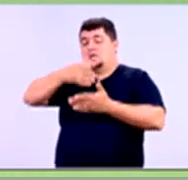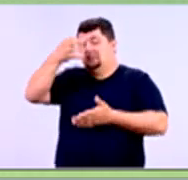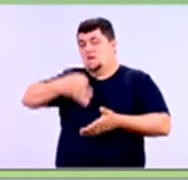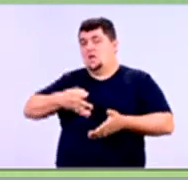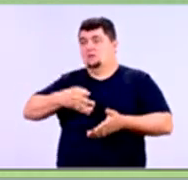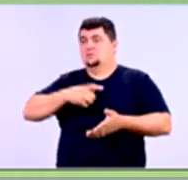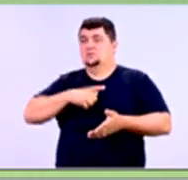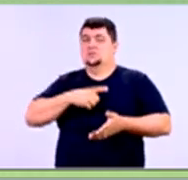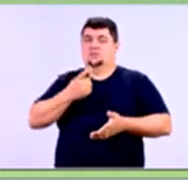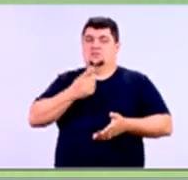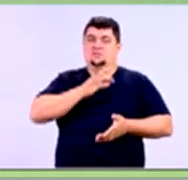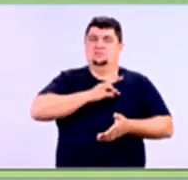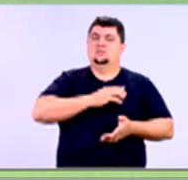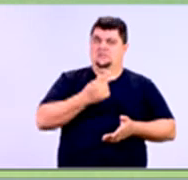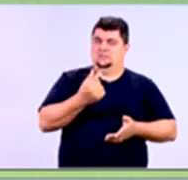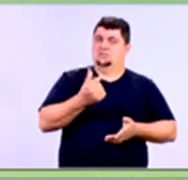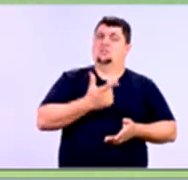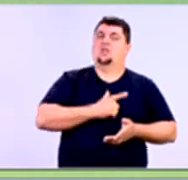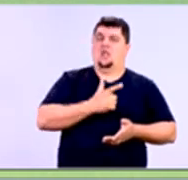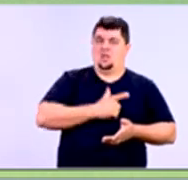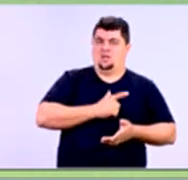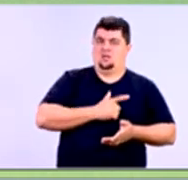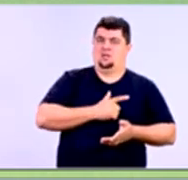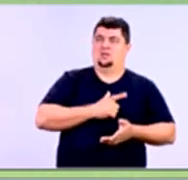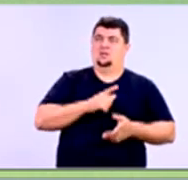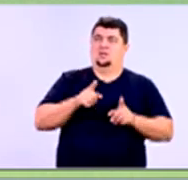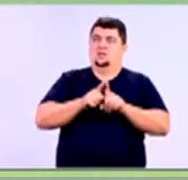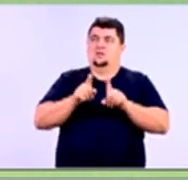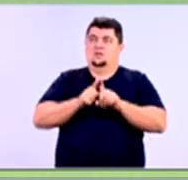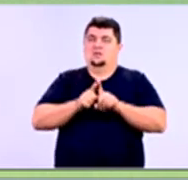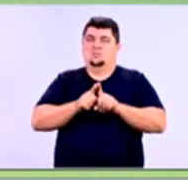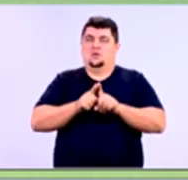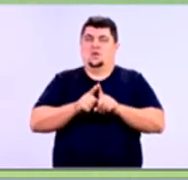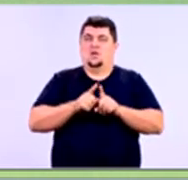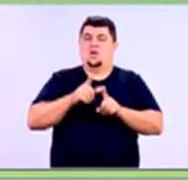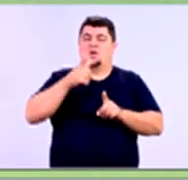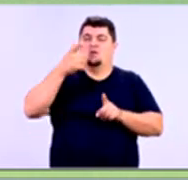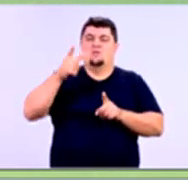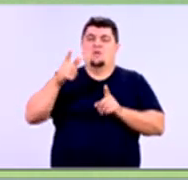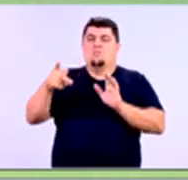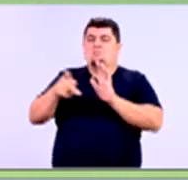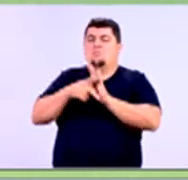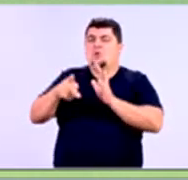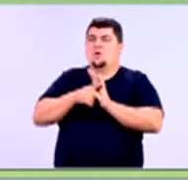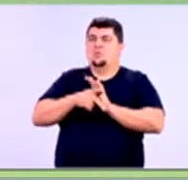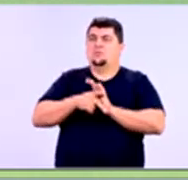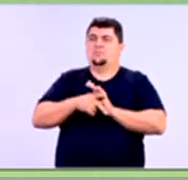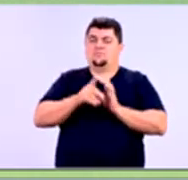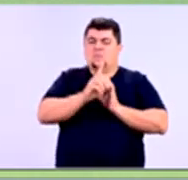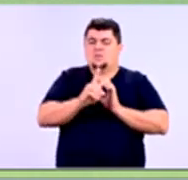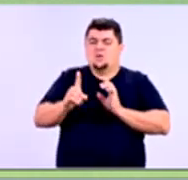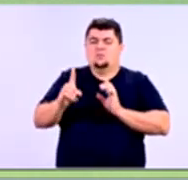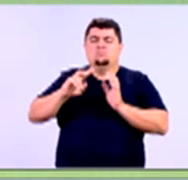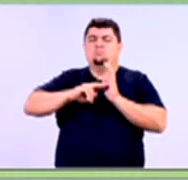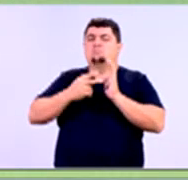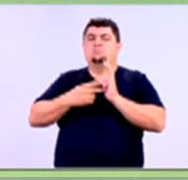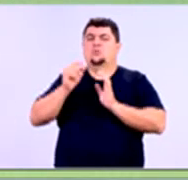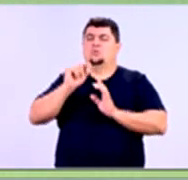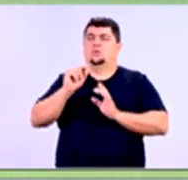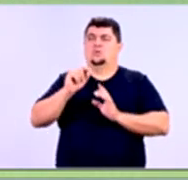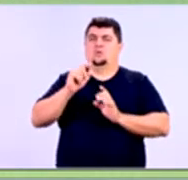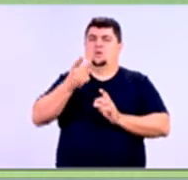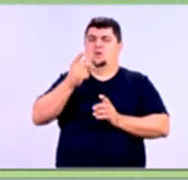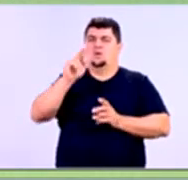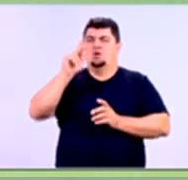o pagamento, da capacidade e do capital garantidor. O significa cada um desses itens? O